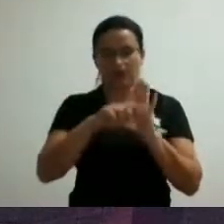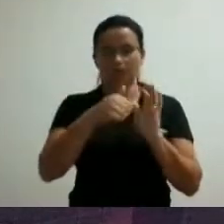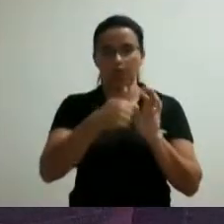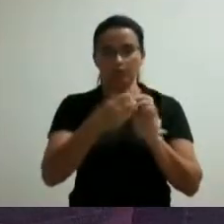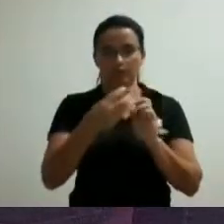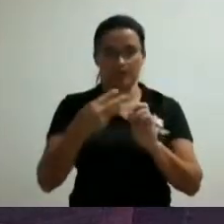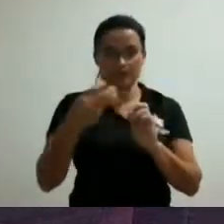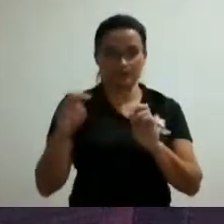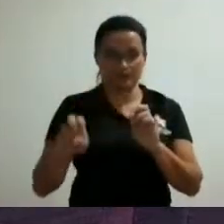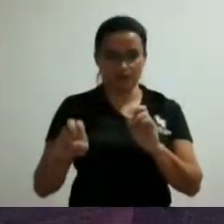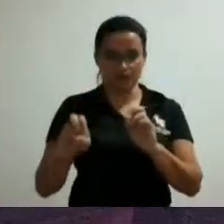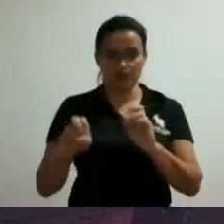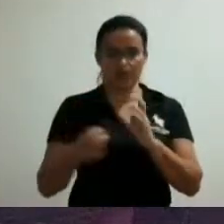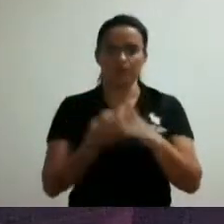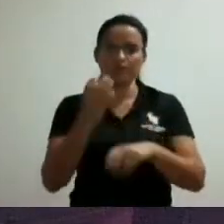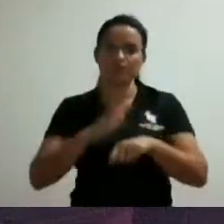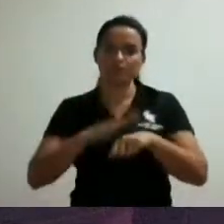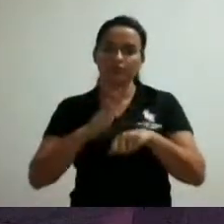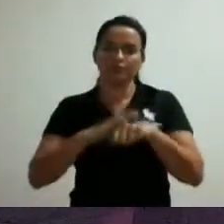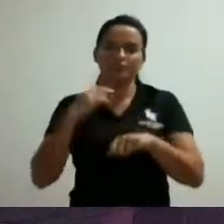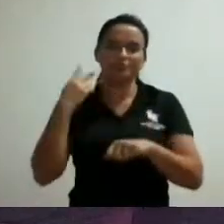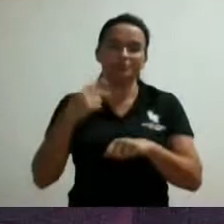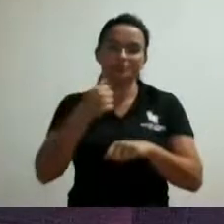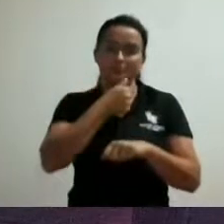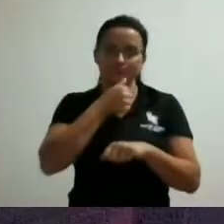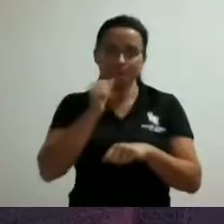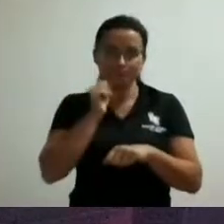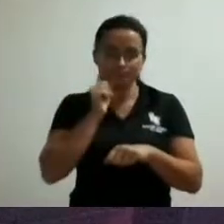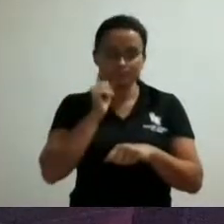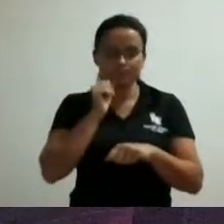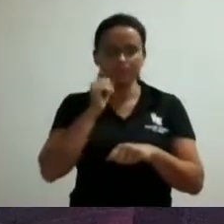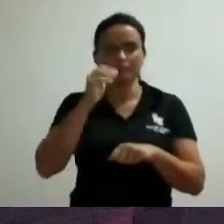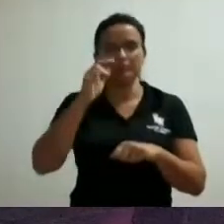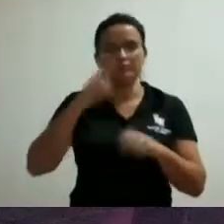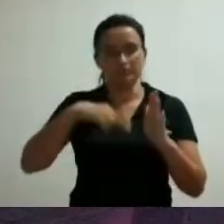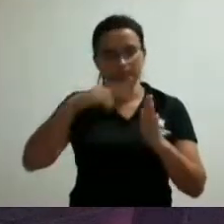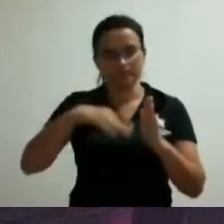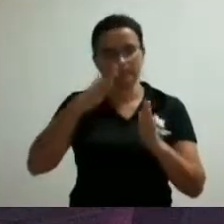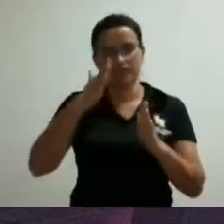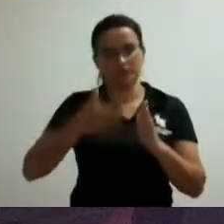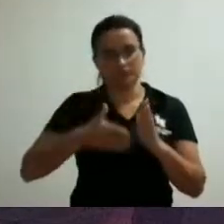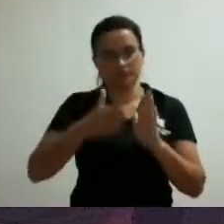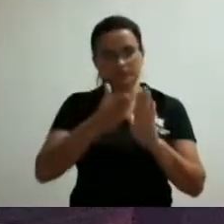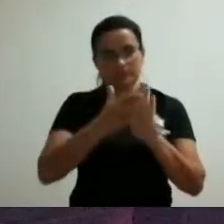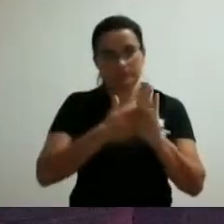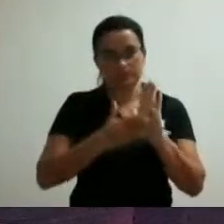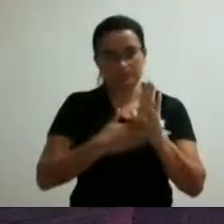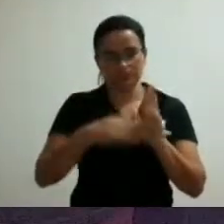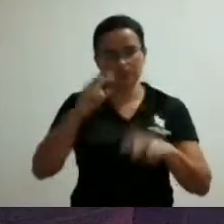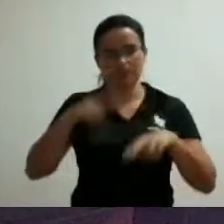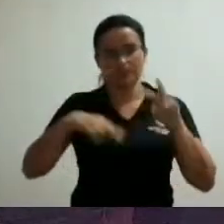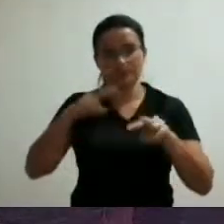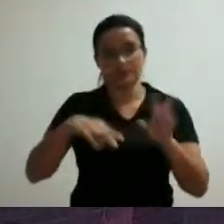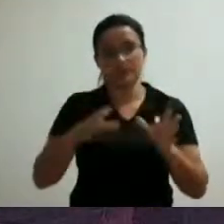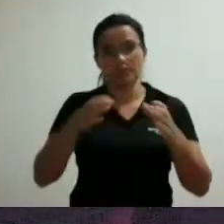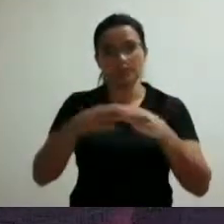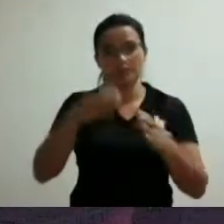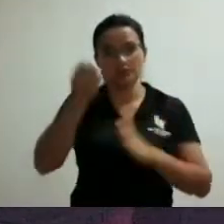do vereador sargento melo casal parecer já lido escoram maioria simples observação comissão de redação